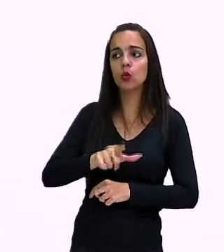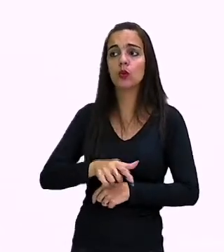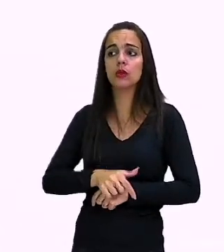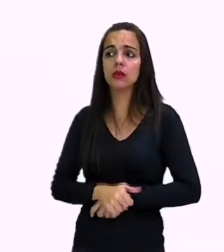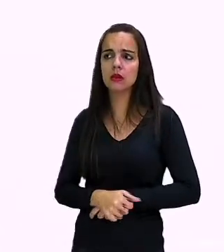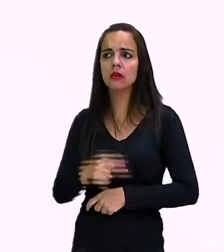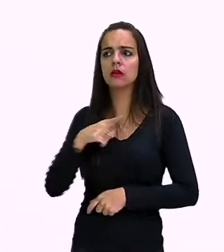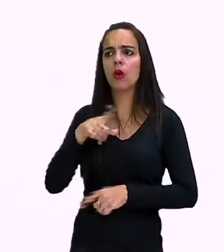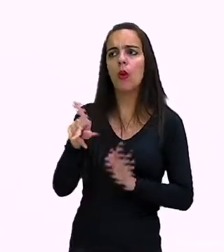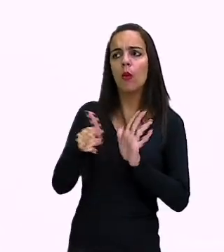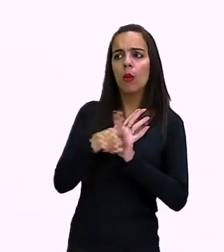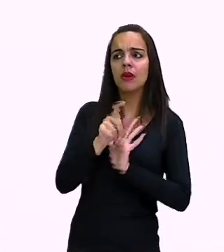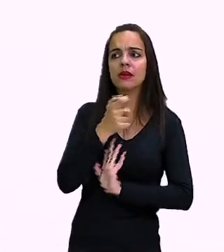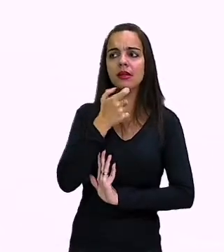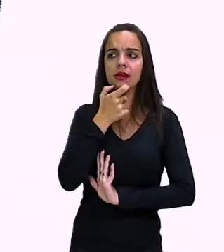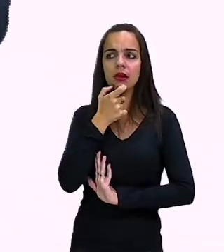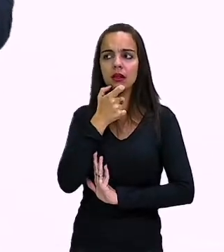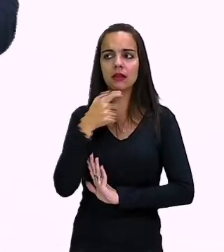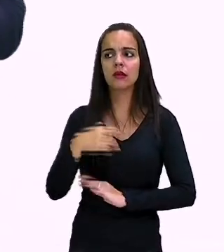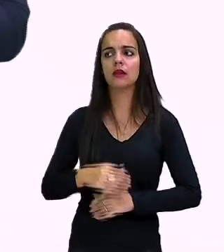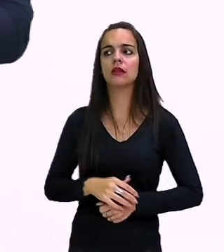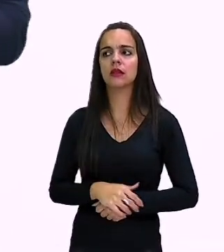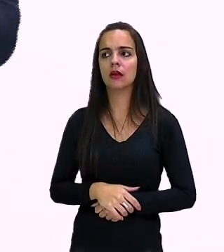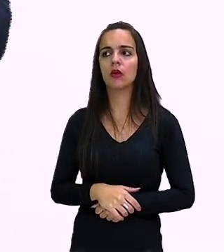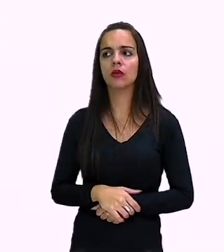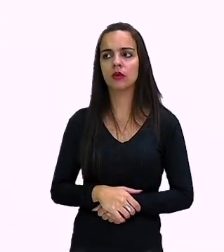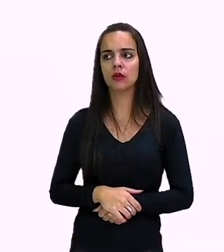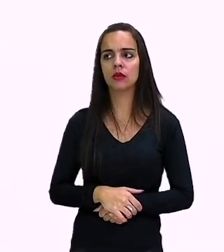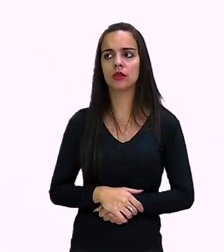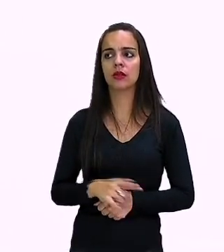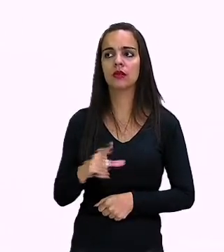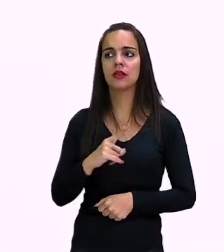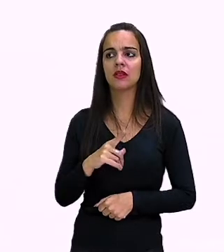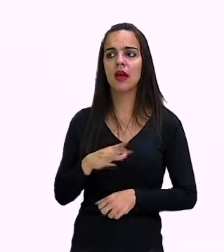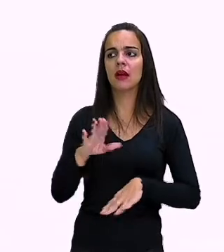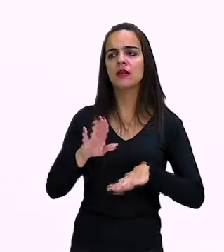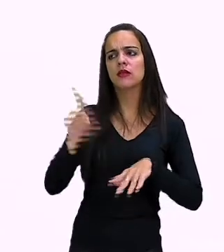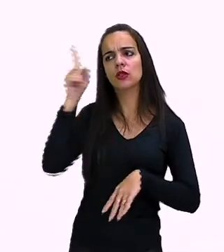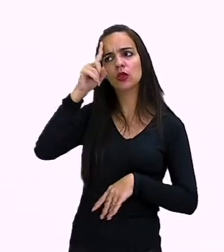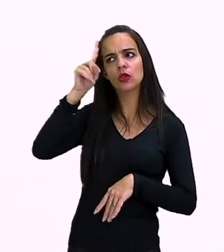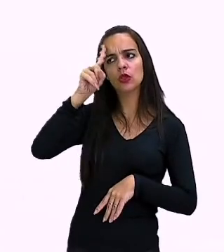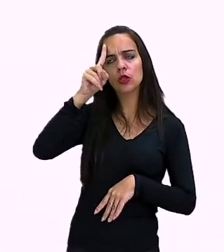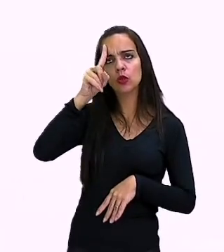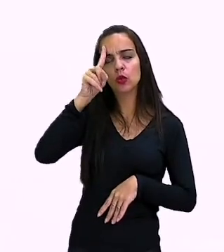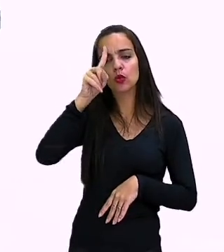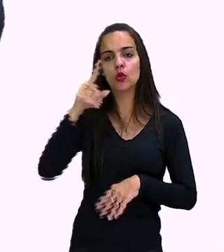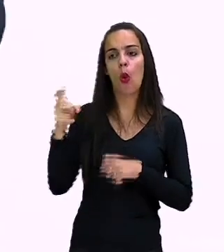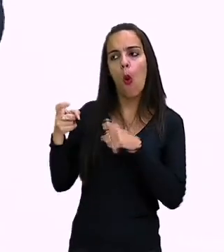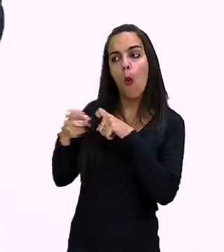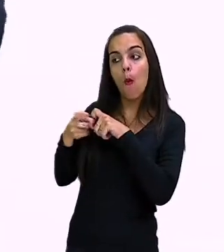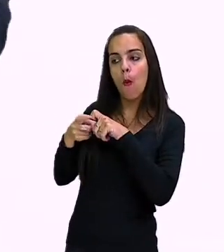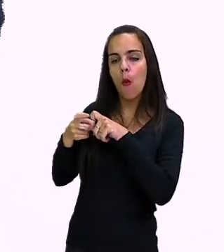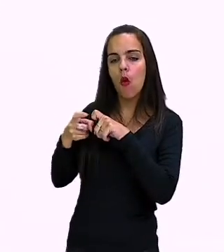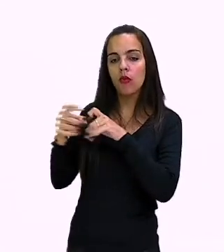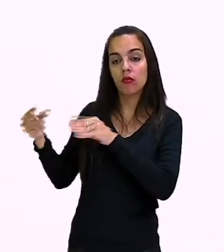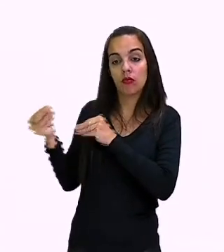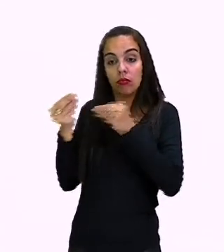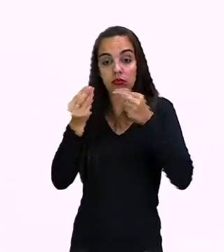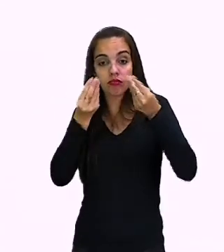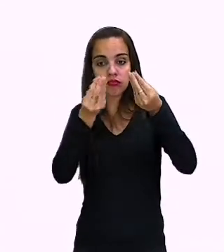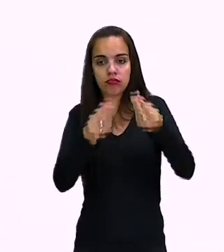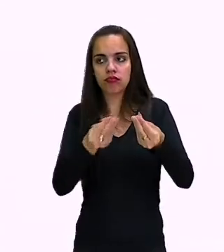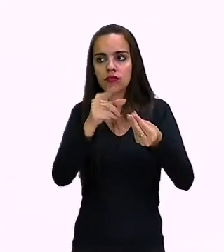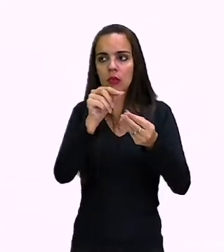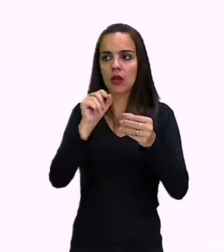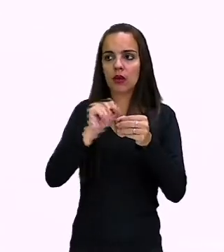about protecting your ear. Então, aí o audiologist vai passar para você, te indicar, fazer